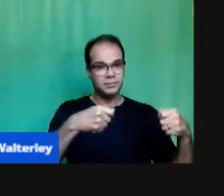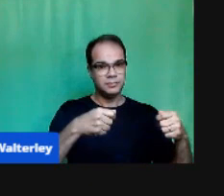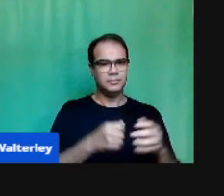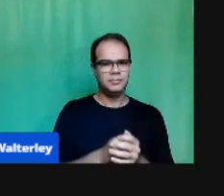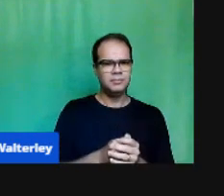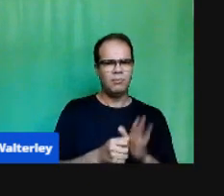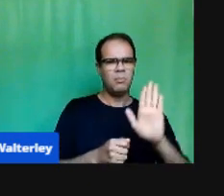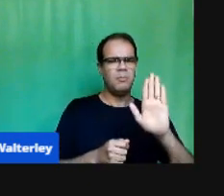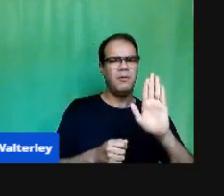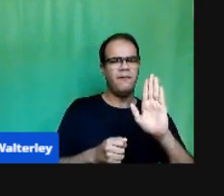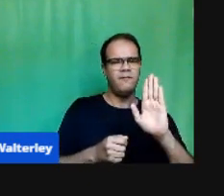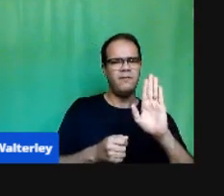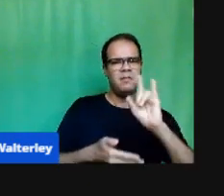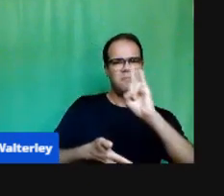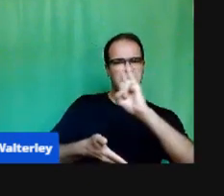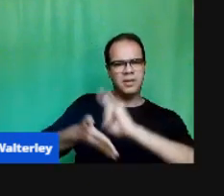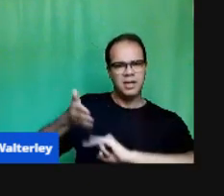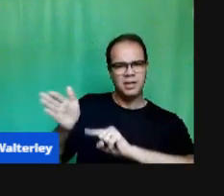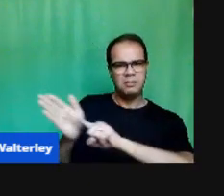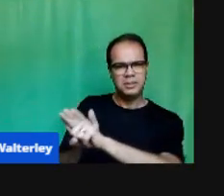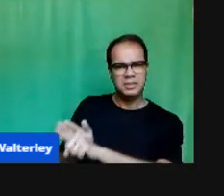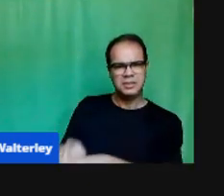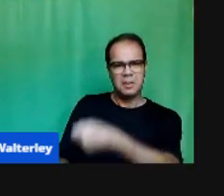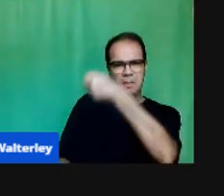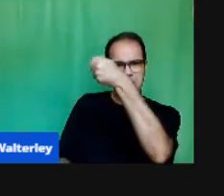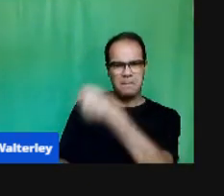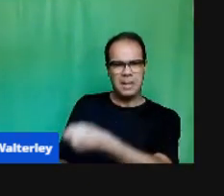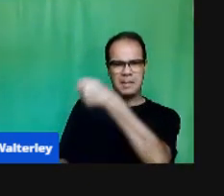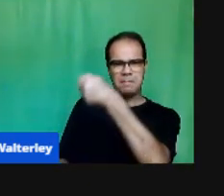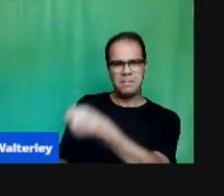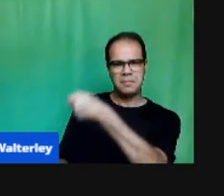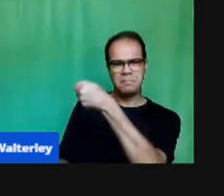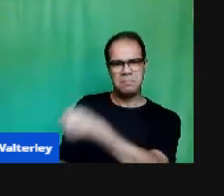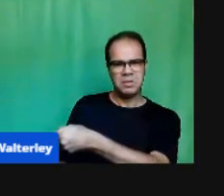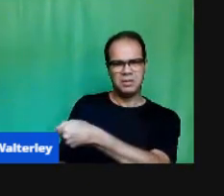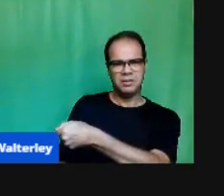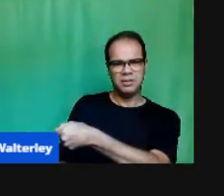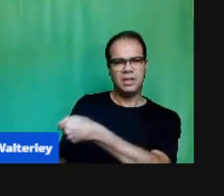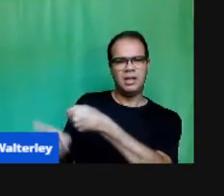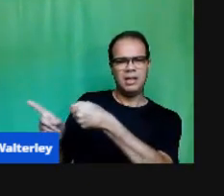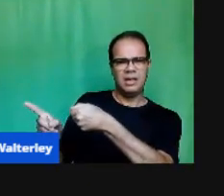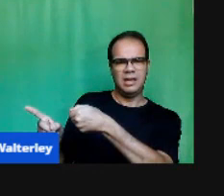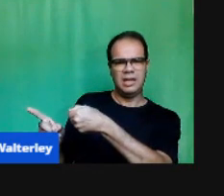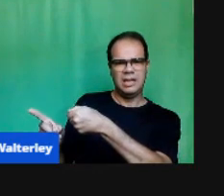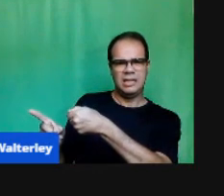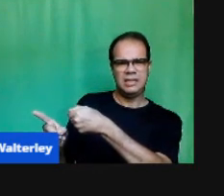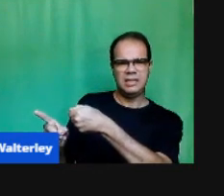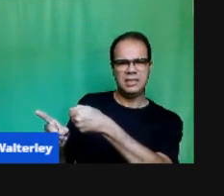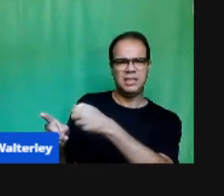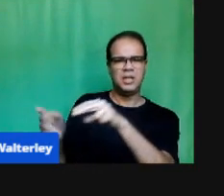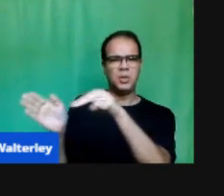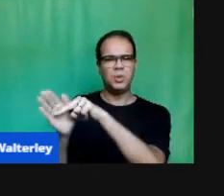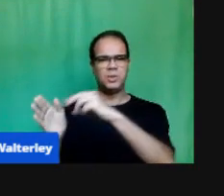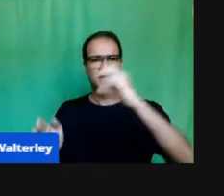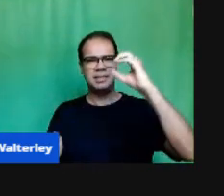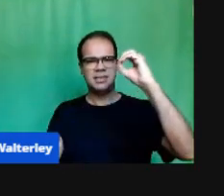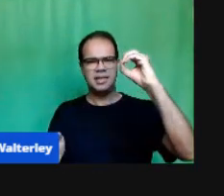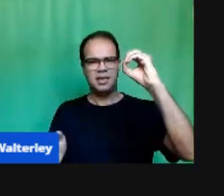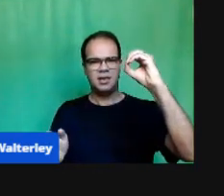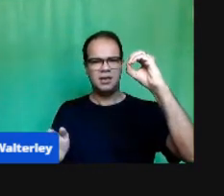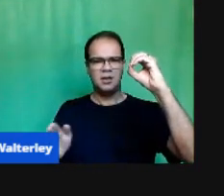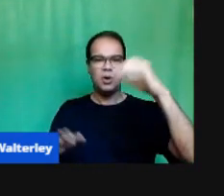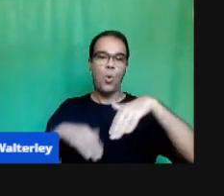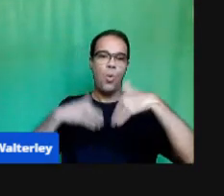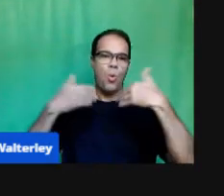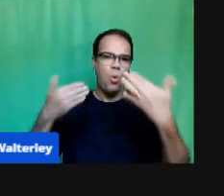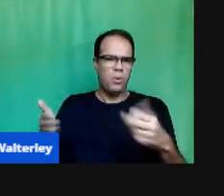punitiva Ela não é Para medir Se o aluno Ele é zero Ou se ele é dez Na